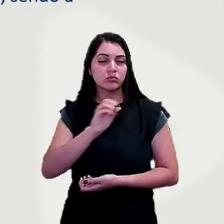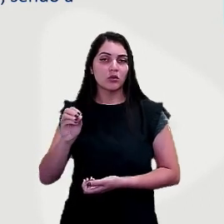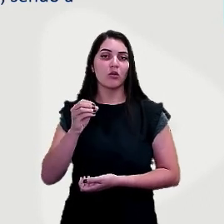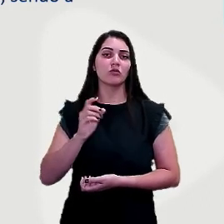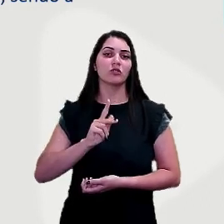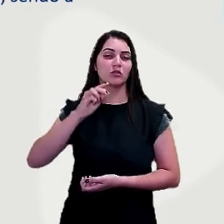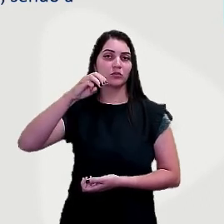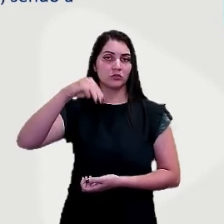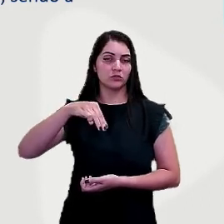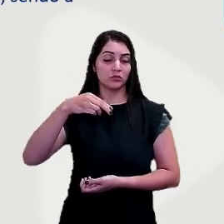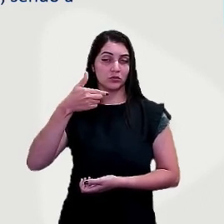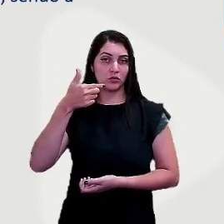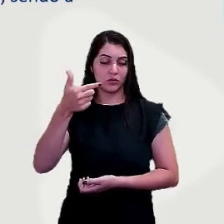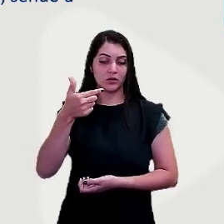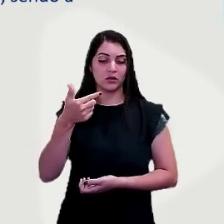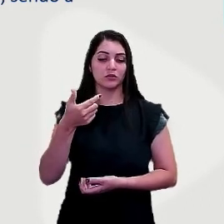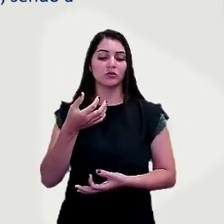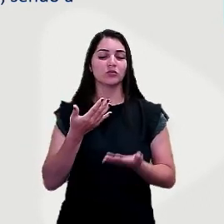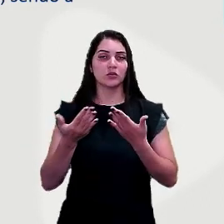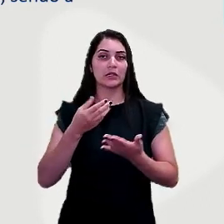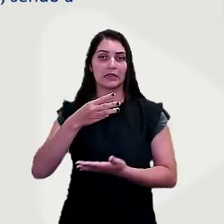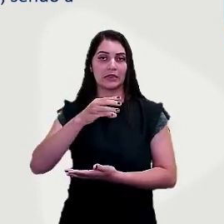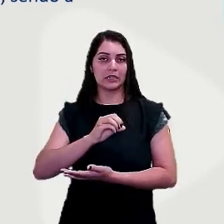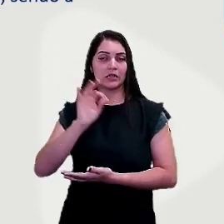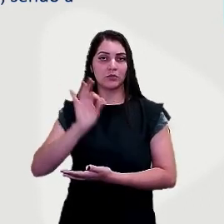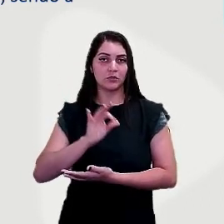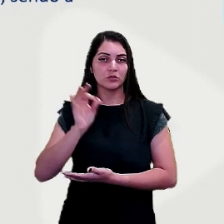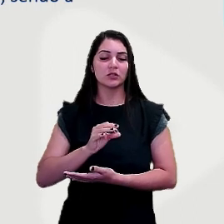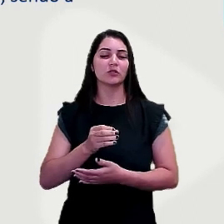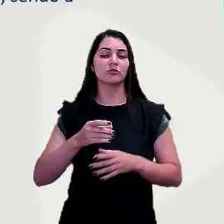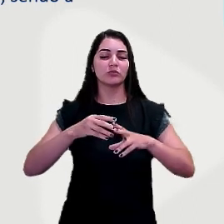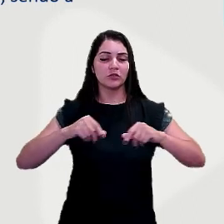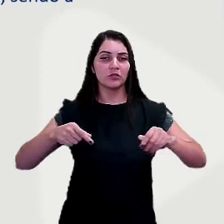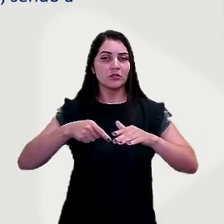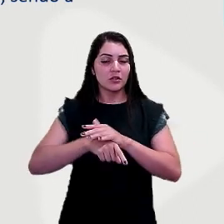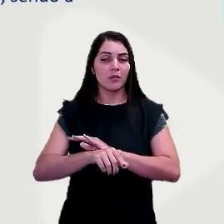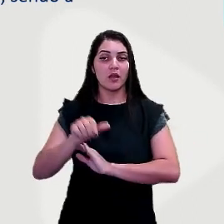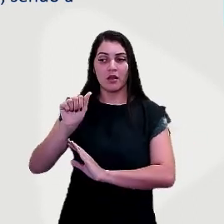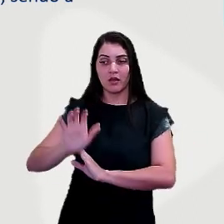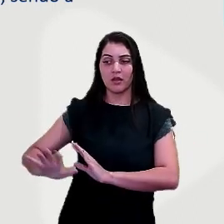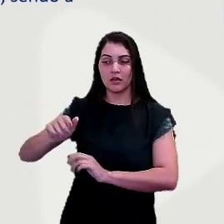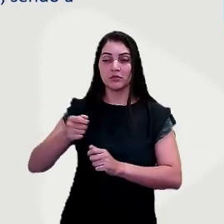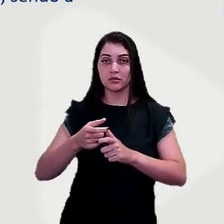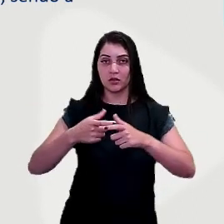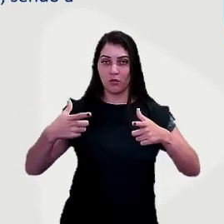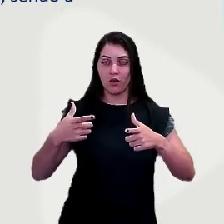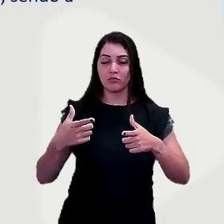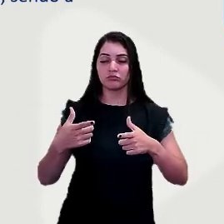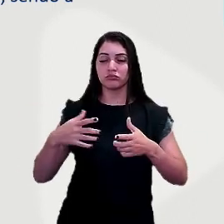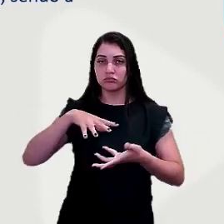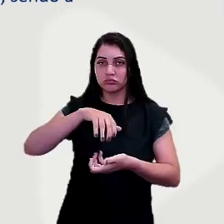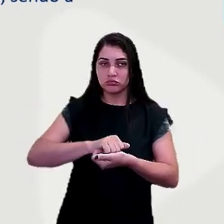quadrados, correspondendo a 30% da terra exaimessa do globo, a Ásia é o maior continente do planeta?